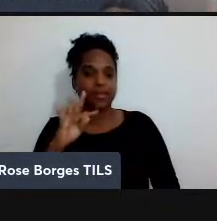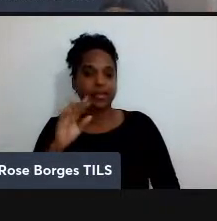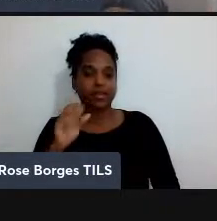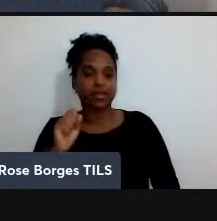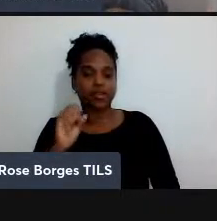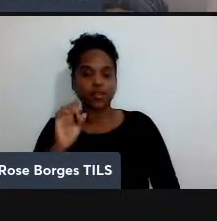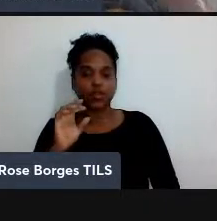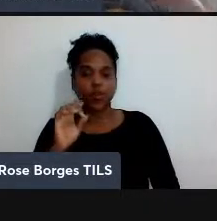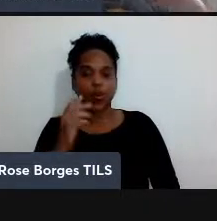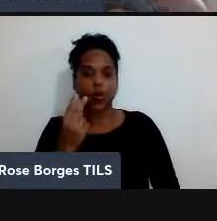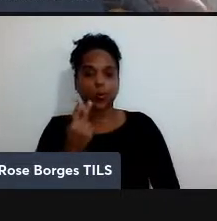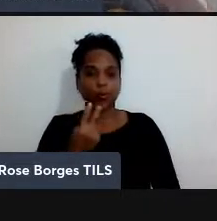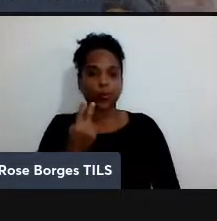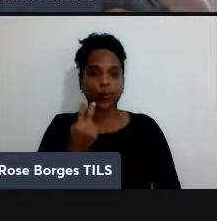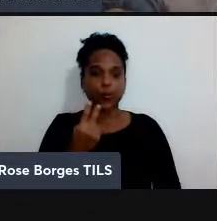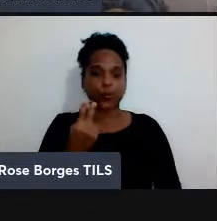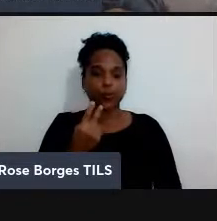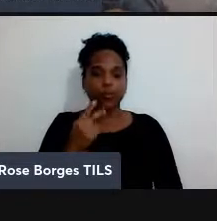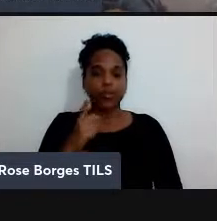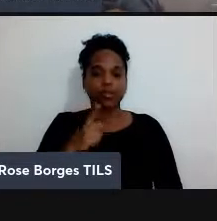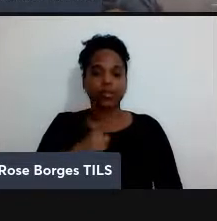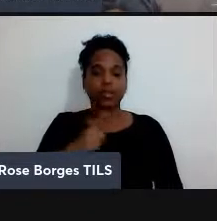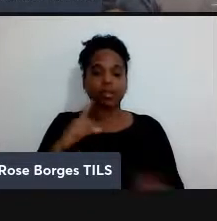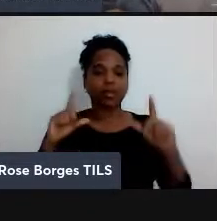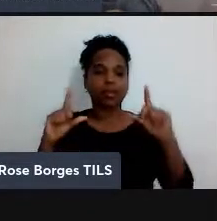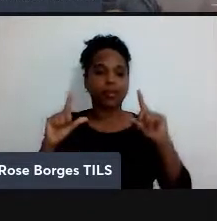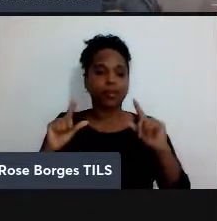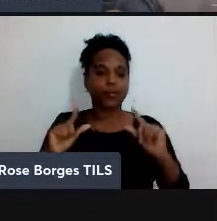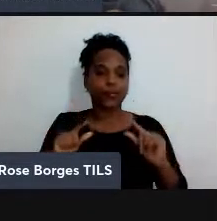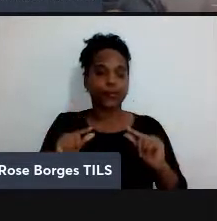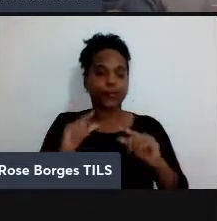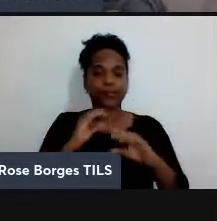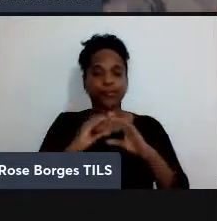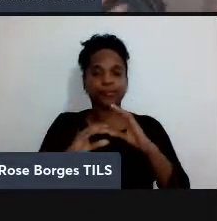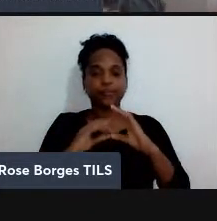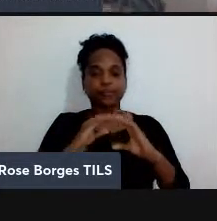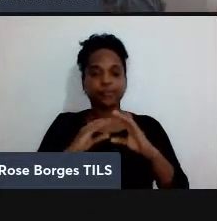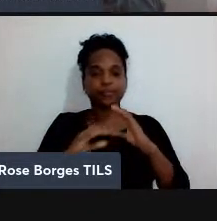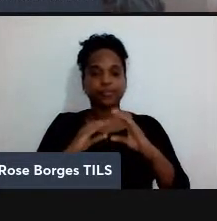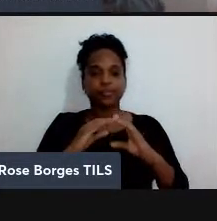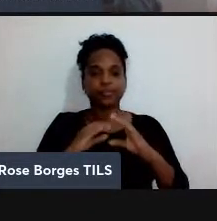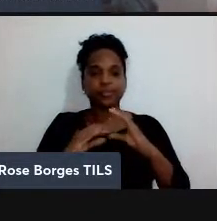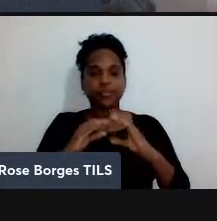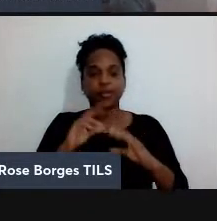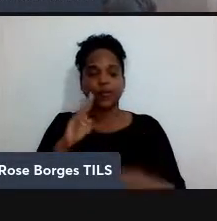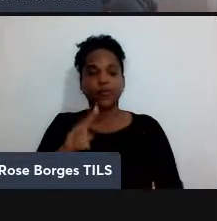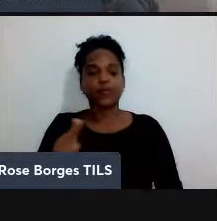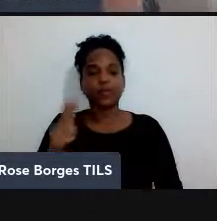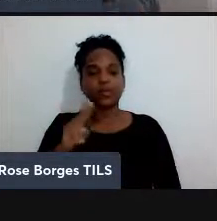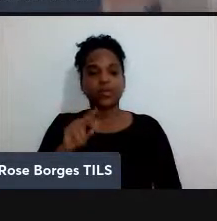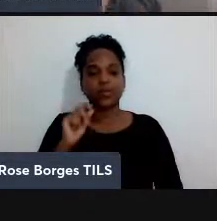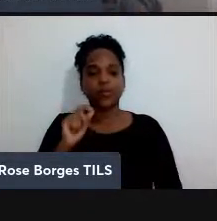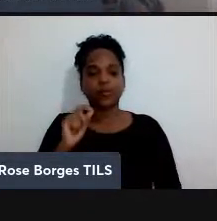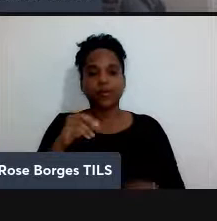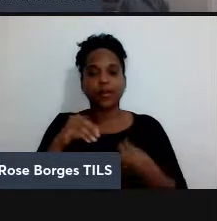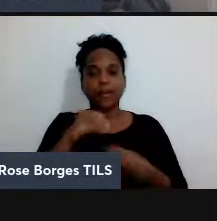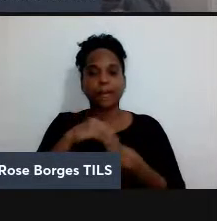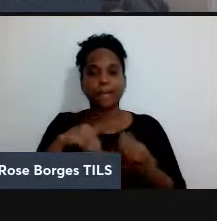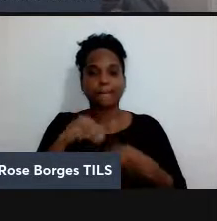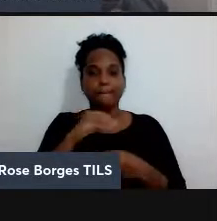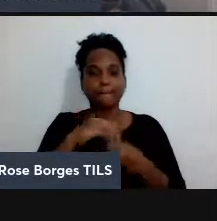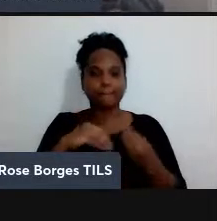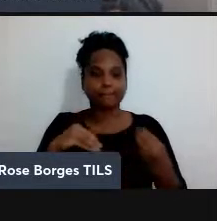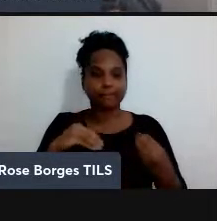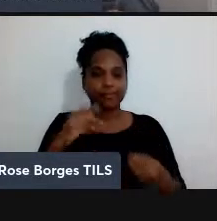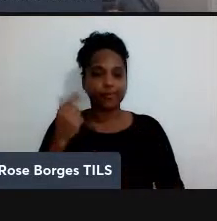redução na quantidade de comunicação clássica que eu preciso, usando de novo emaranhamento. Uma outra